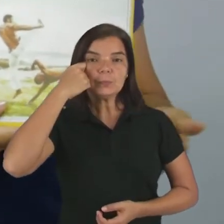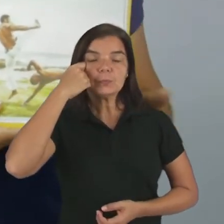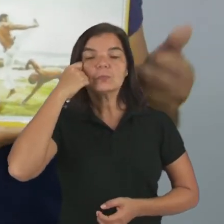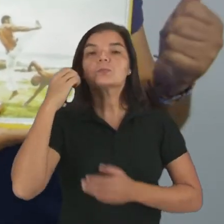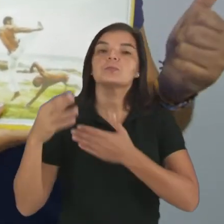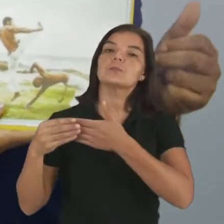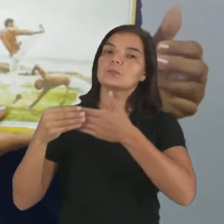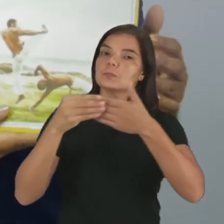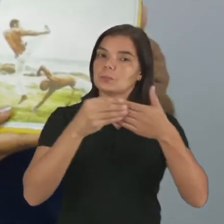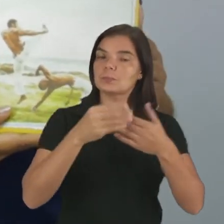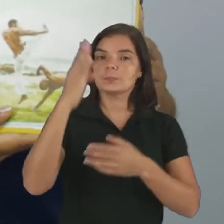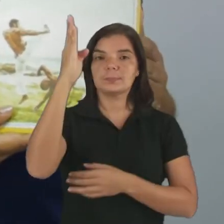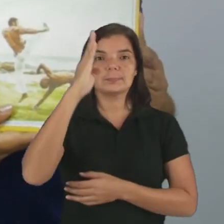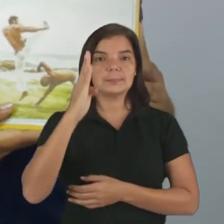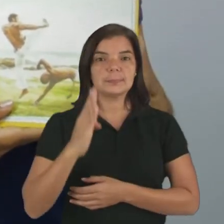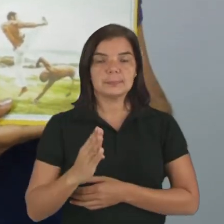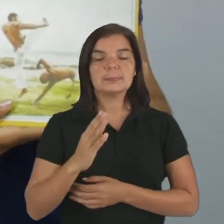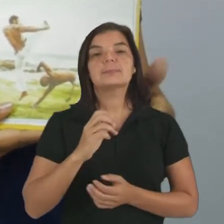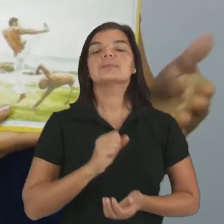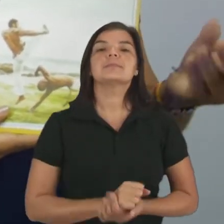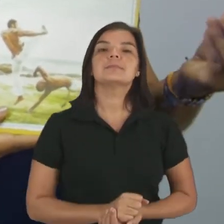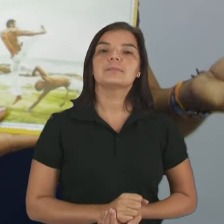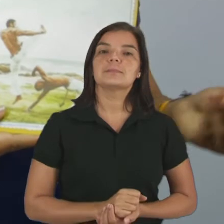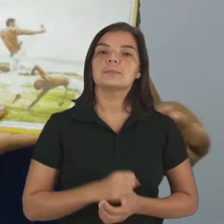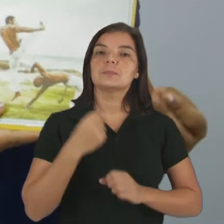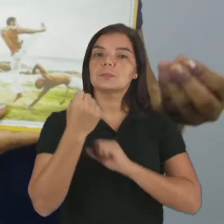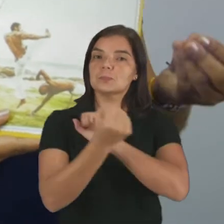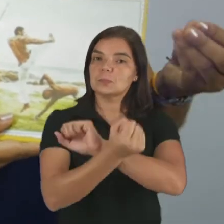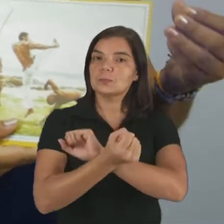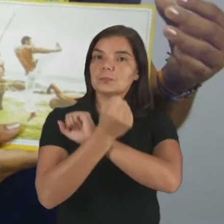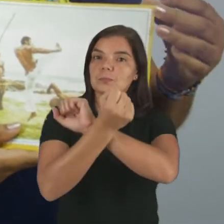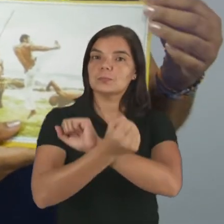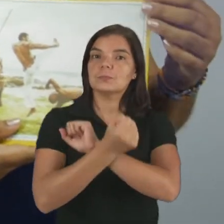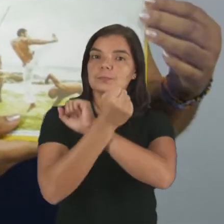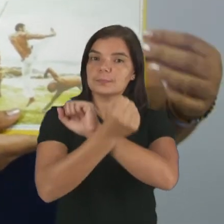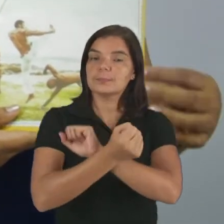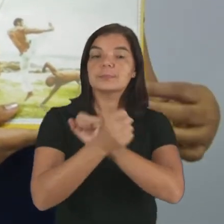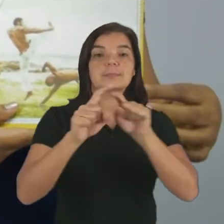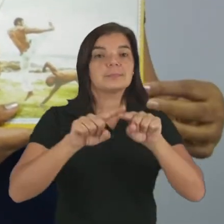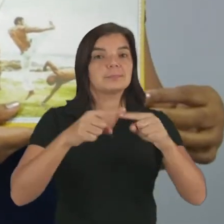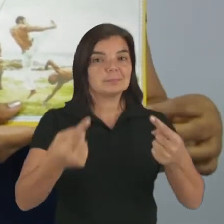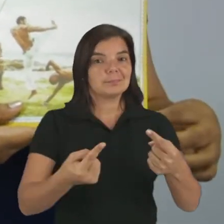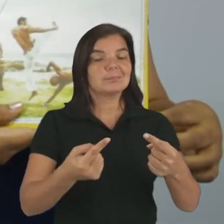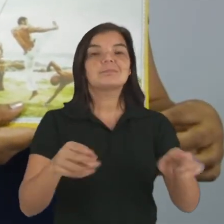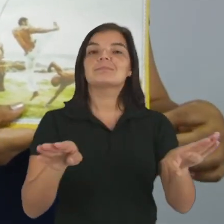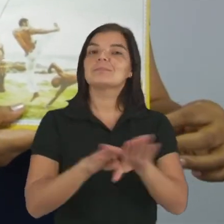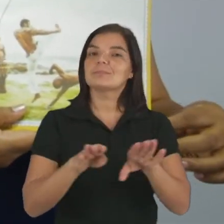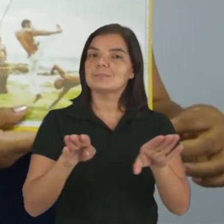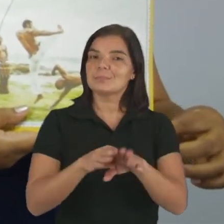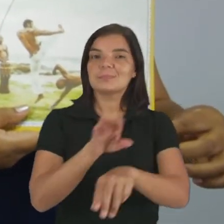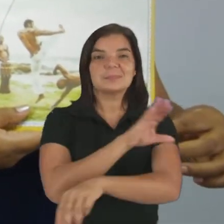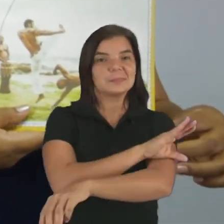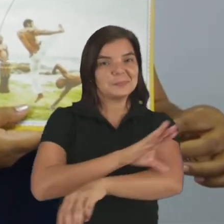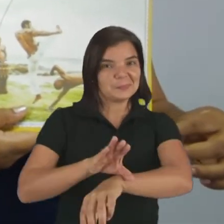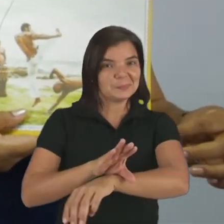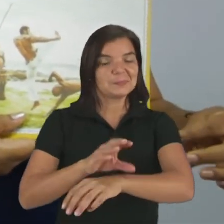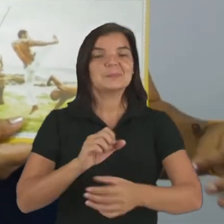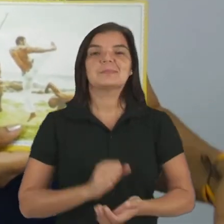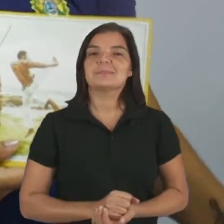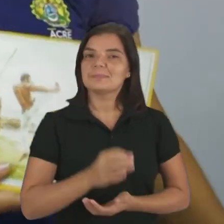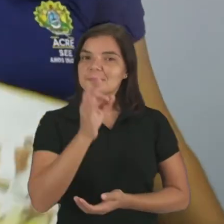foram trazidos ao Brasil, como forma de escravo. Mas eles vieram também com a sua cultura,